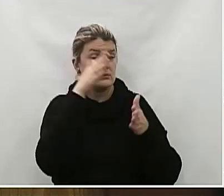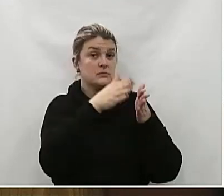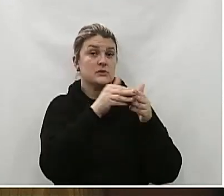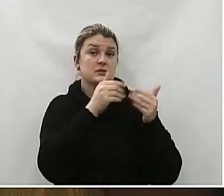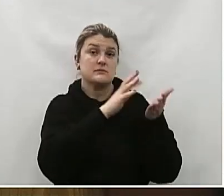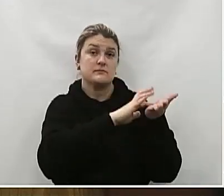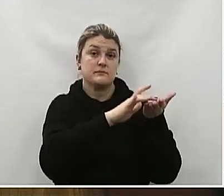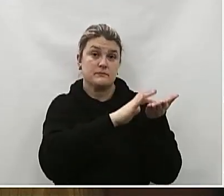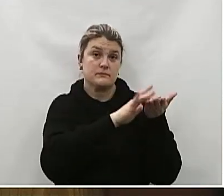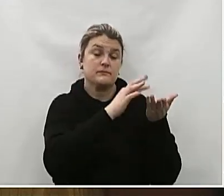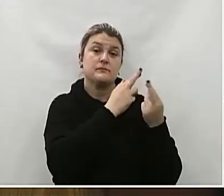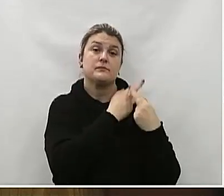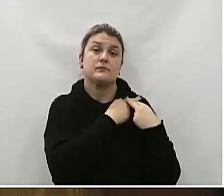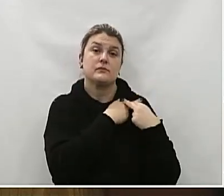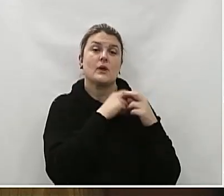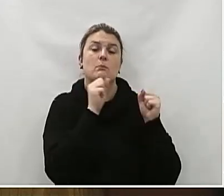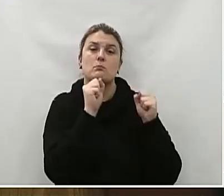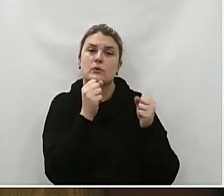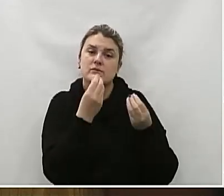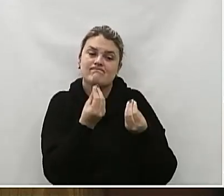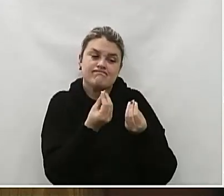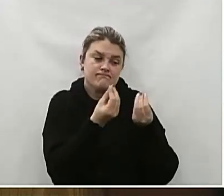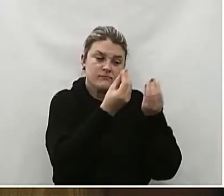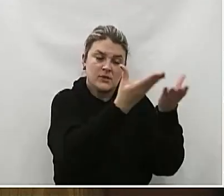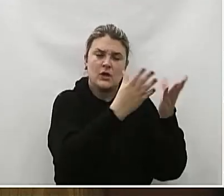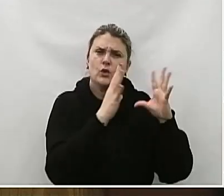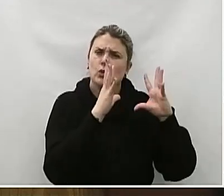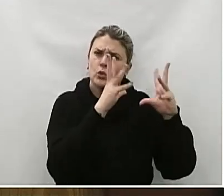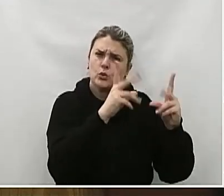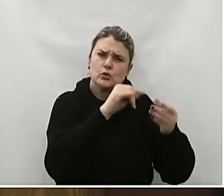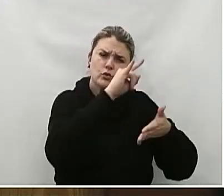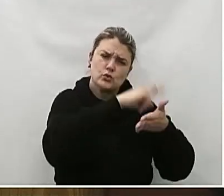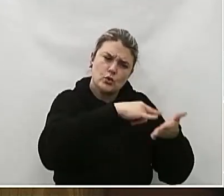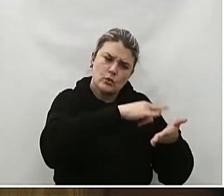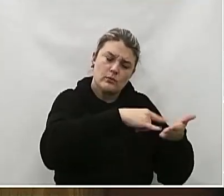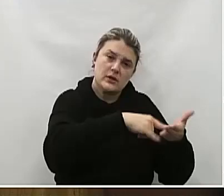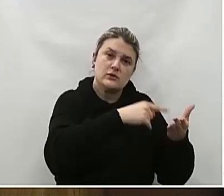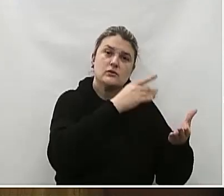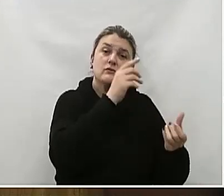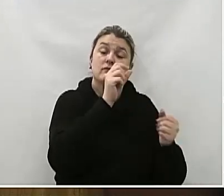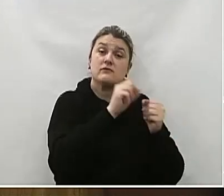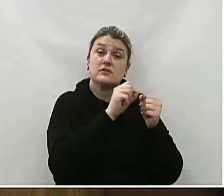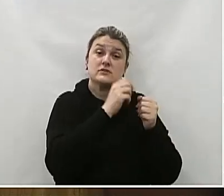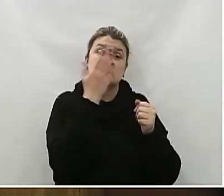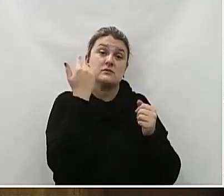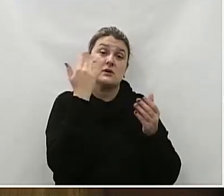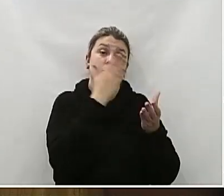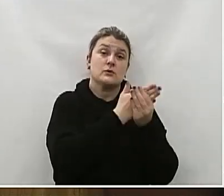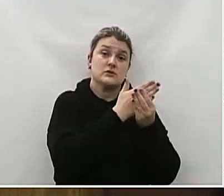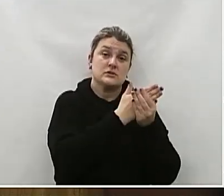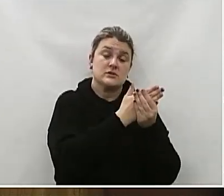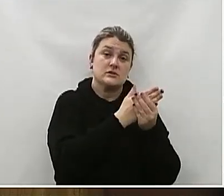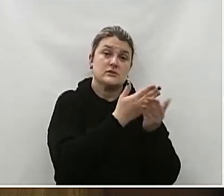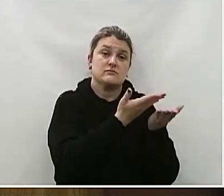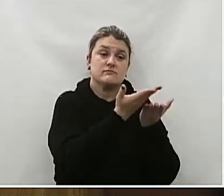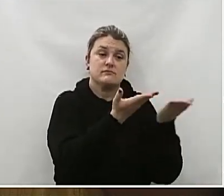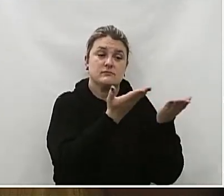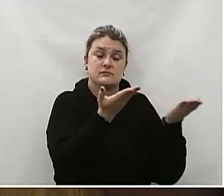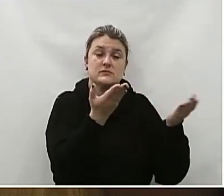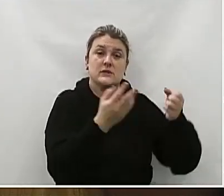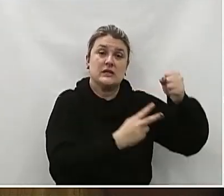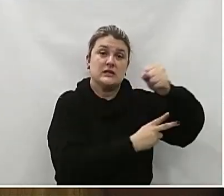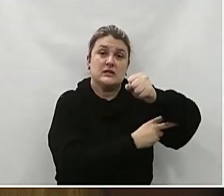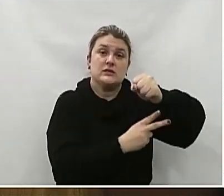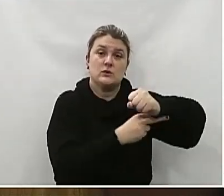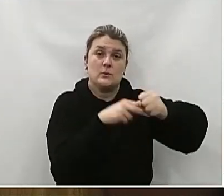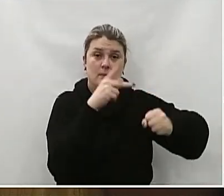meio da secretaria Competente Possam encaminhar Todos os documentos Que compõem O processo de licitação Referente à reforma Da ponta Do Rio da